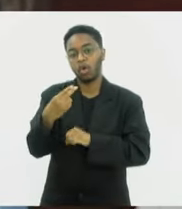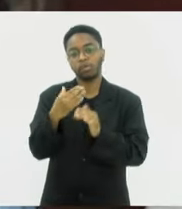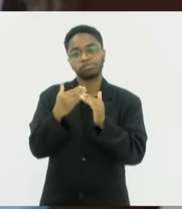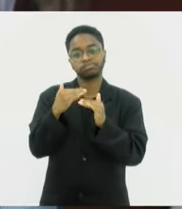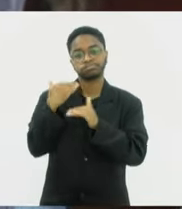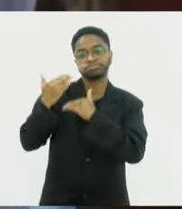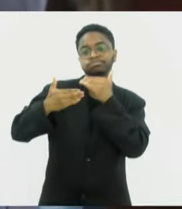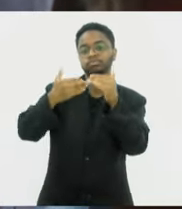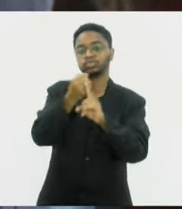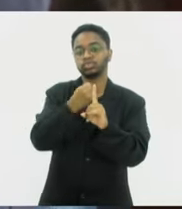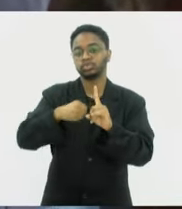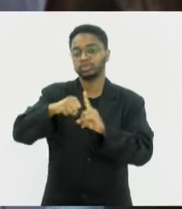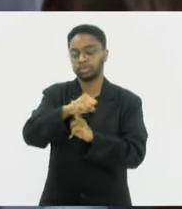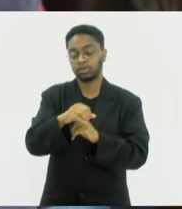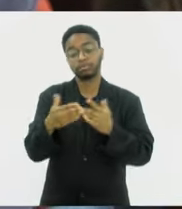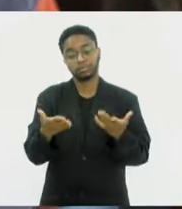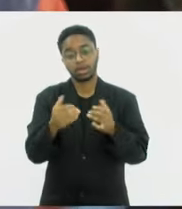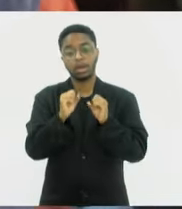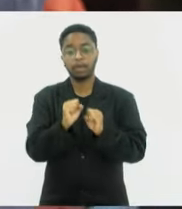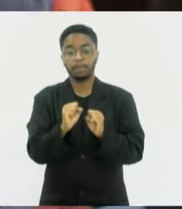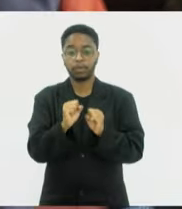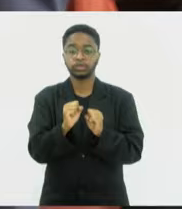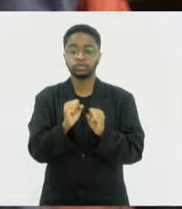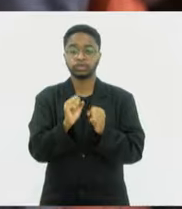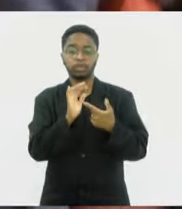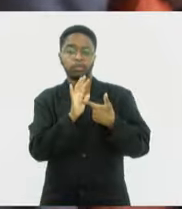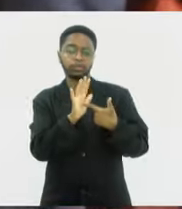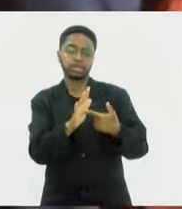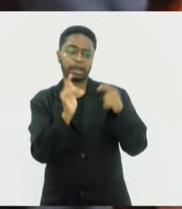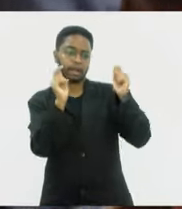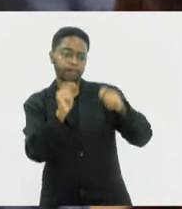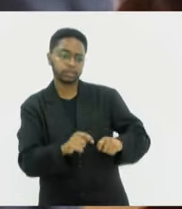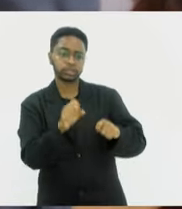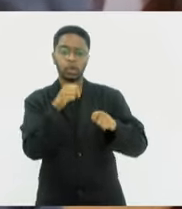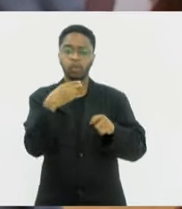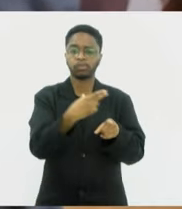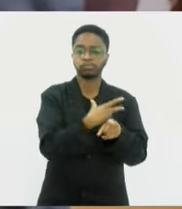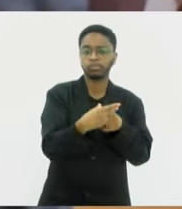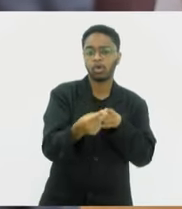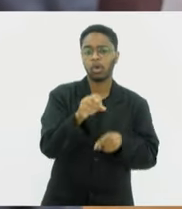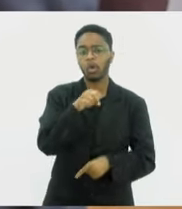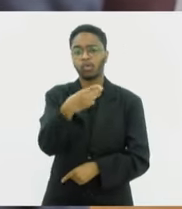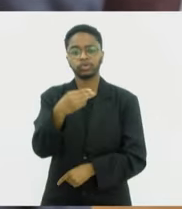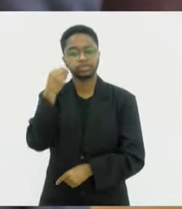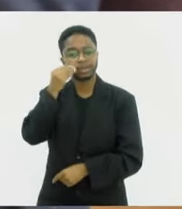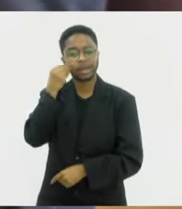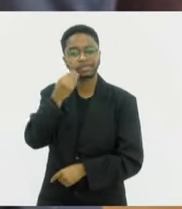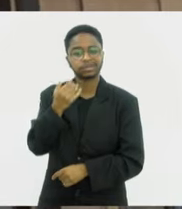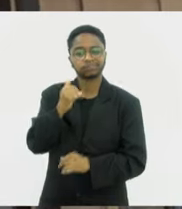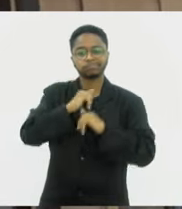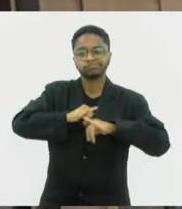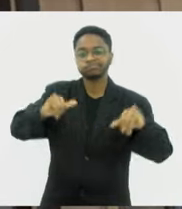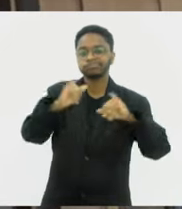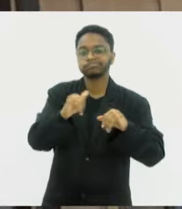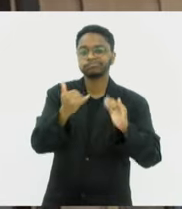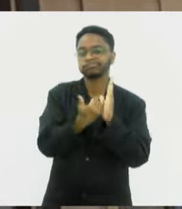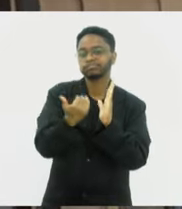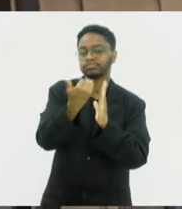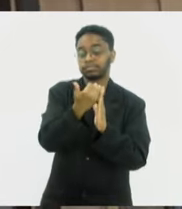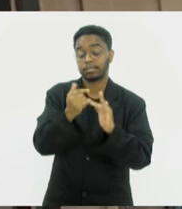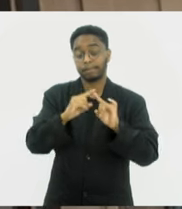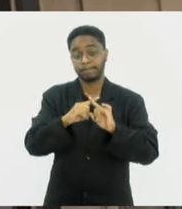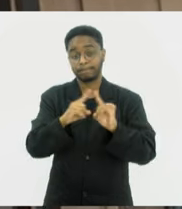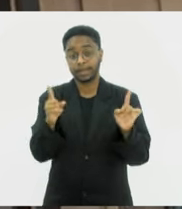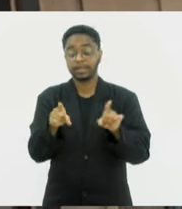incluir exagerar algumas habilidades, conquistas ou experiências para poder impressionar as pessoas. E também temos